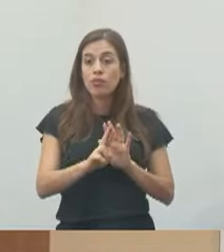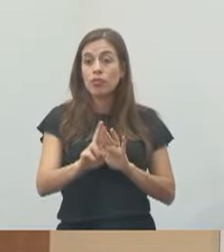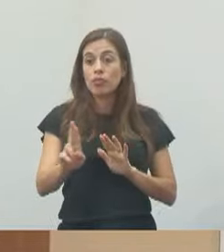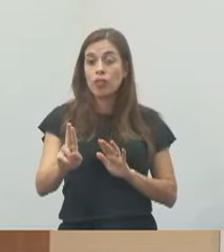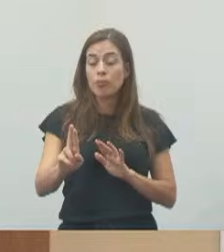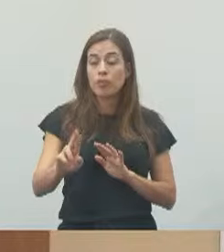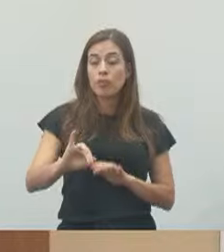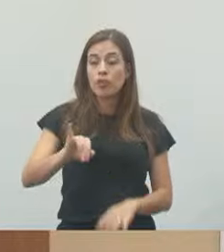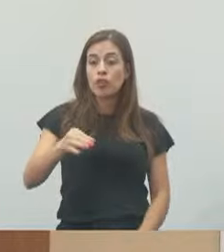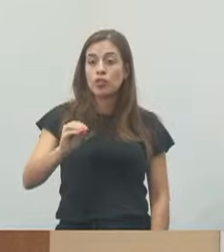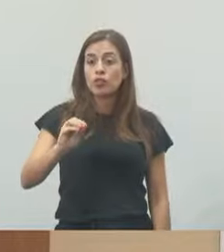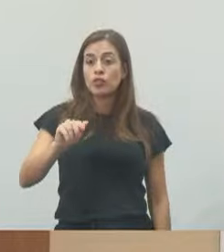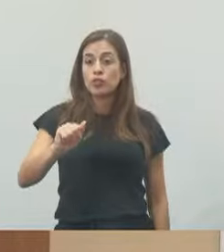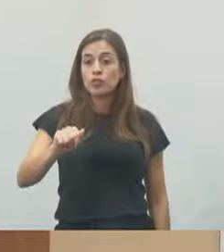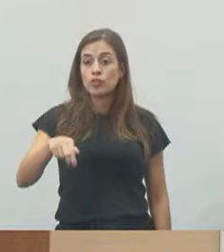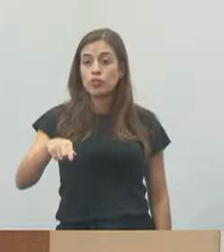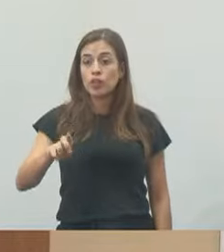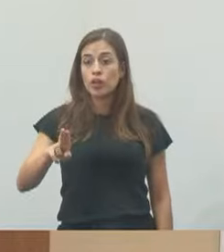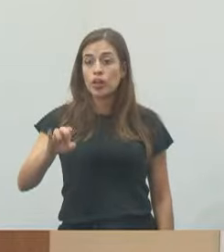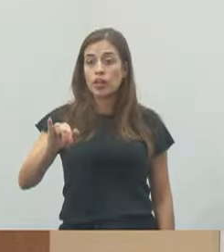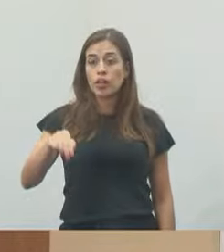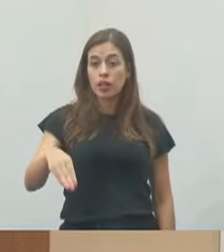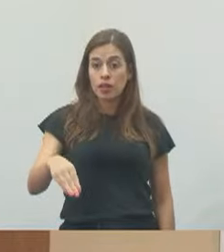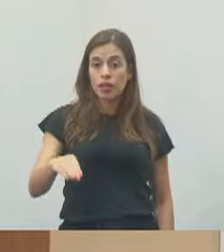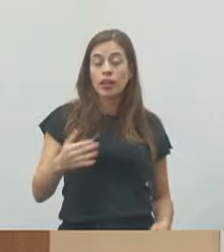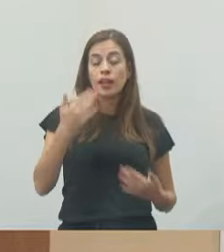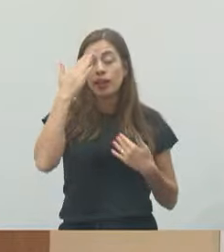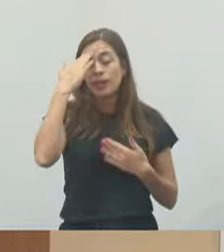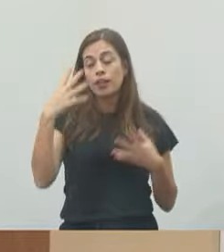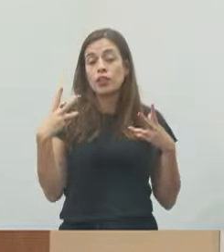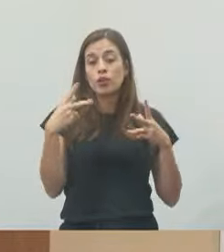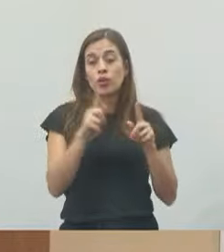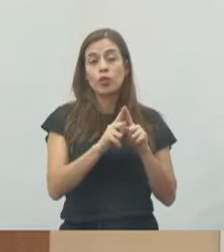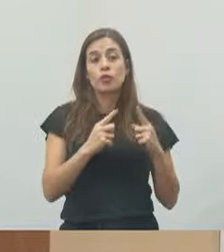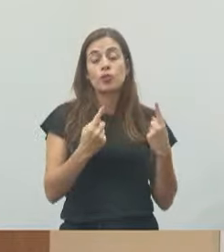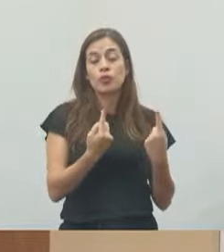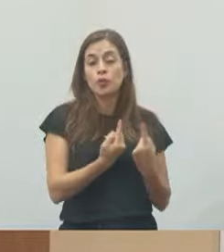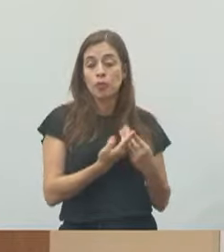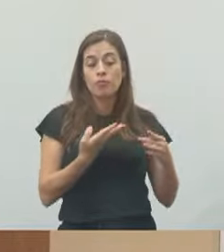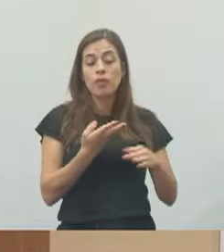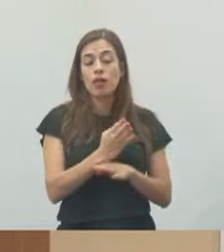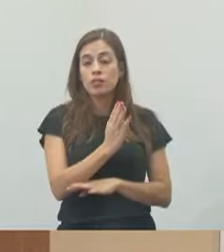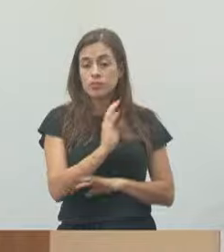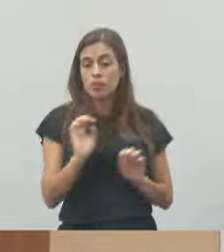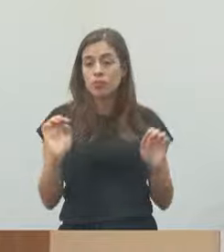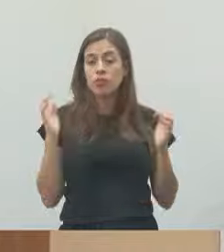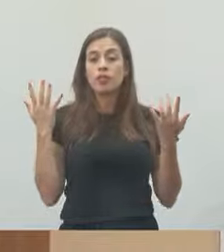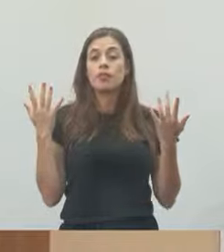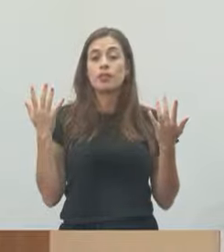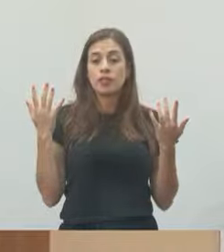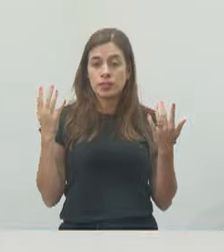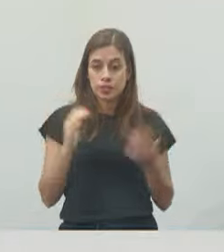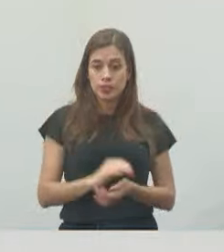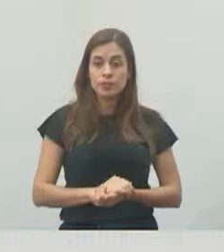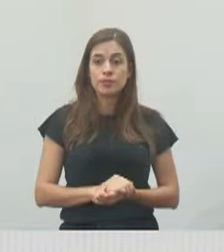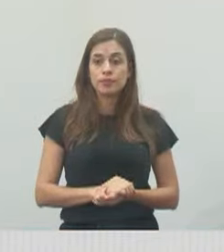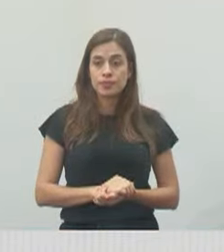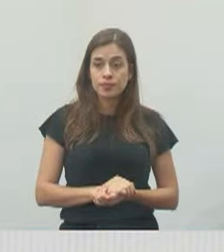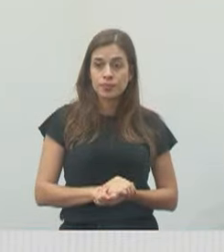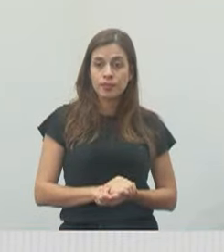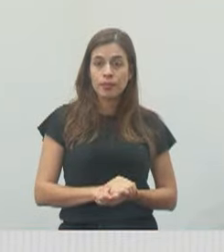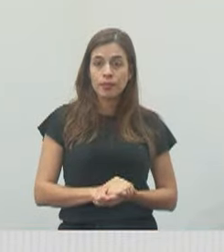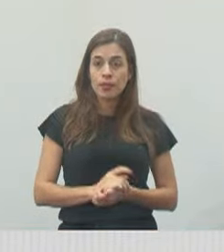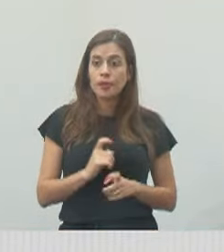Joaquim, agradecer todo o grupo que participou desse evento. Doutor Joaquim, que